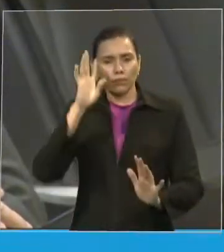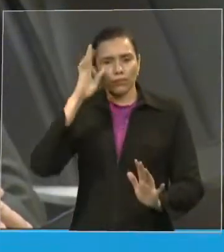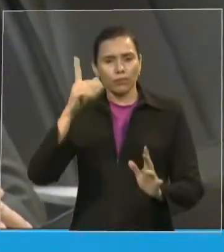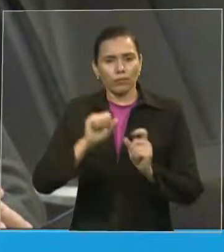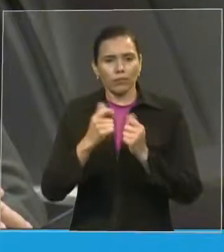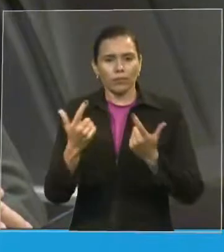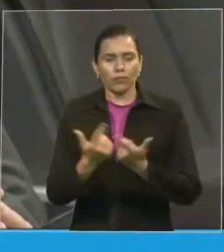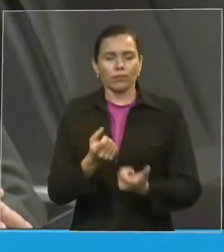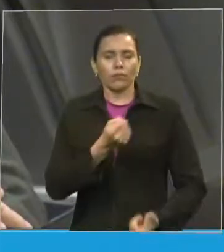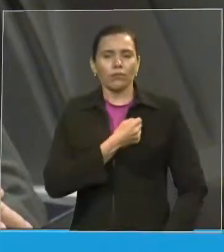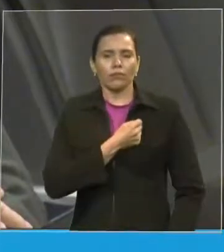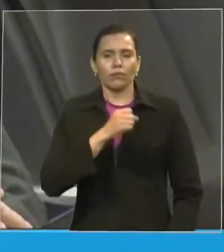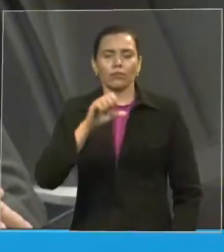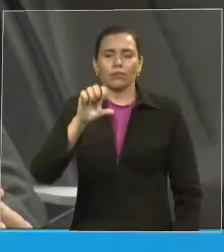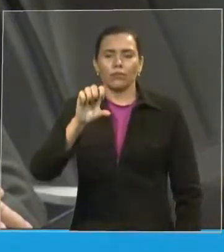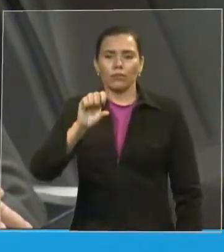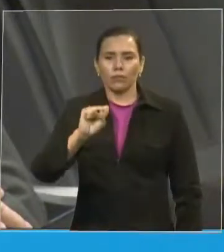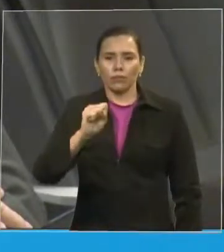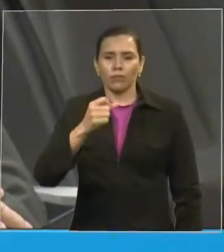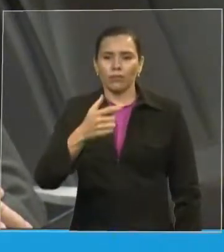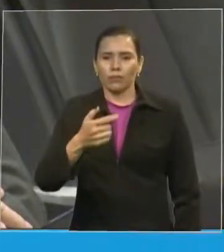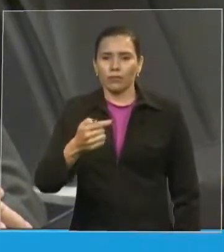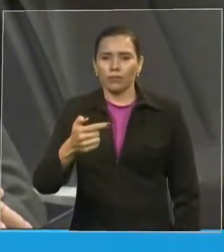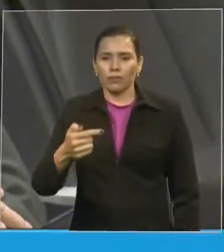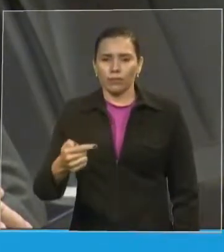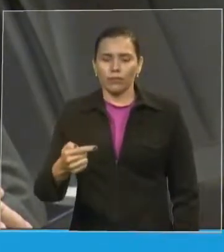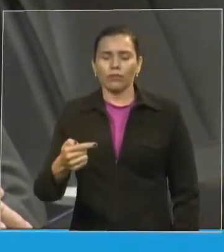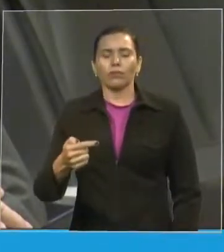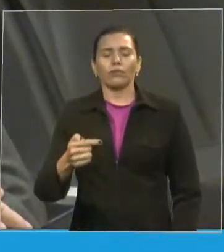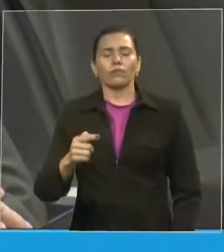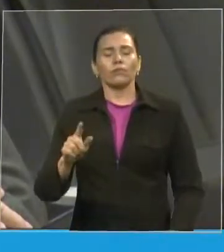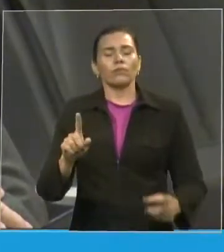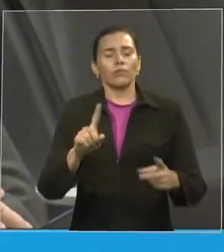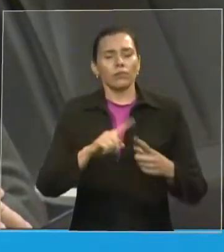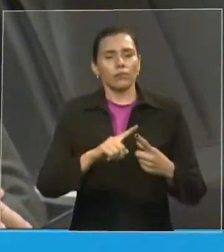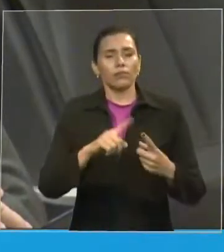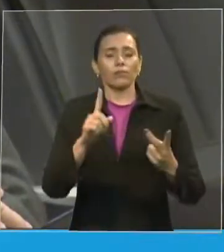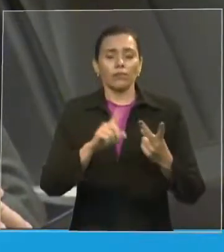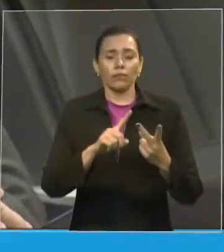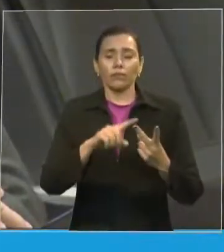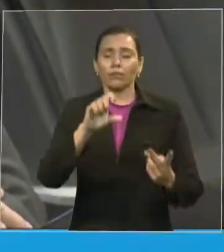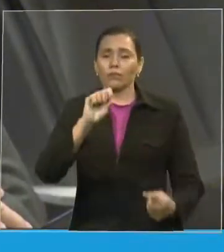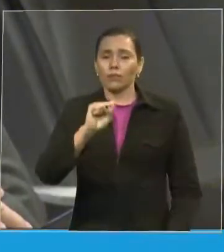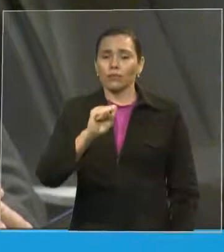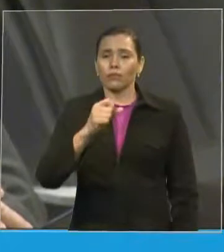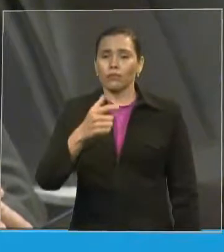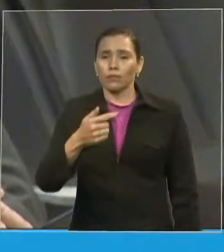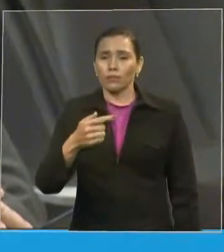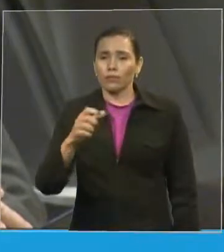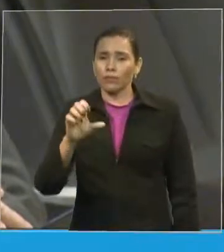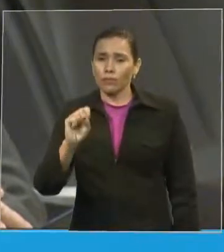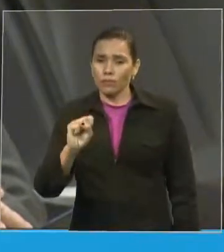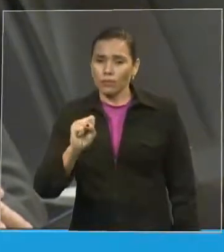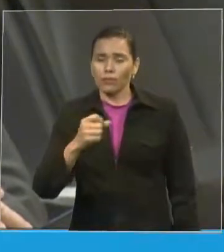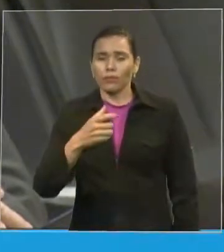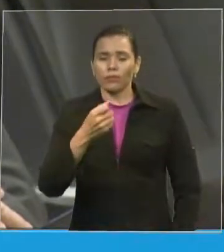877 e 878 de 2013,